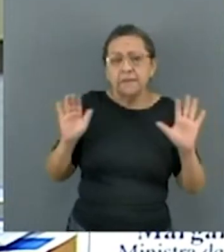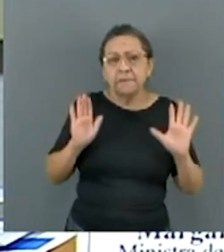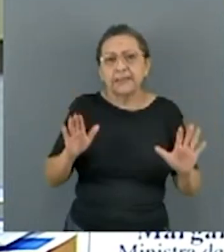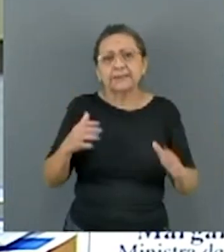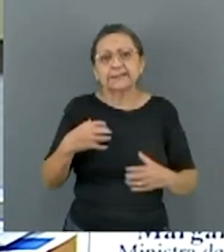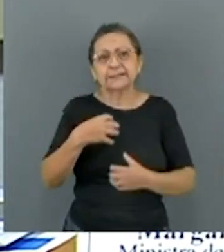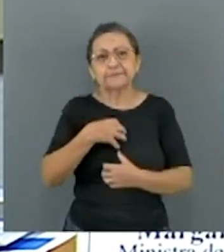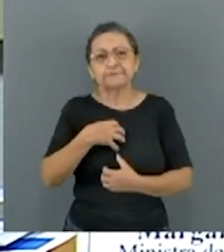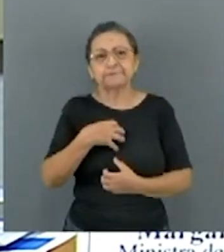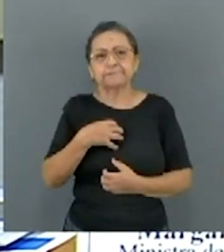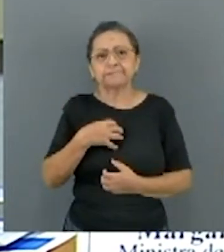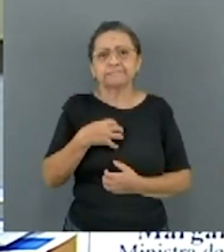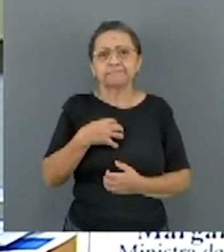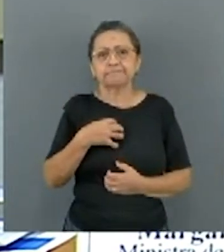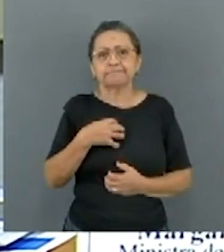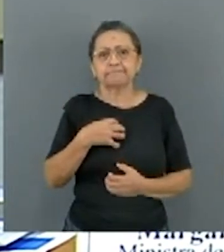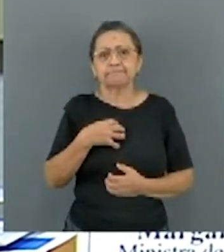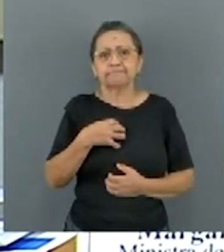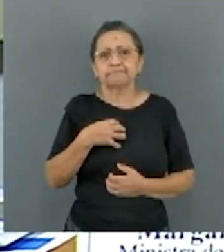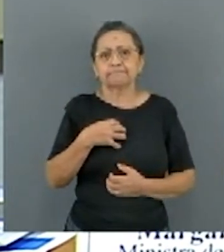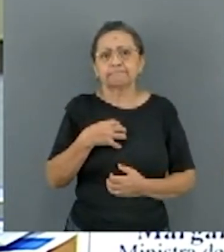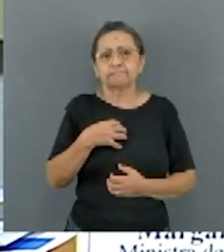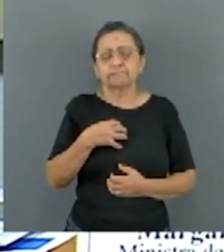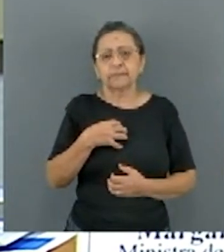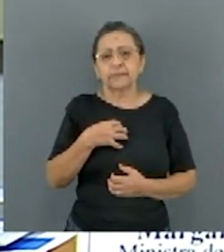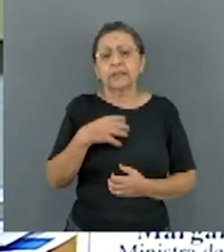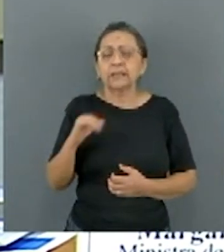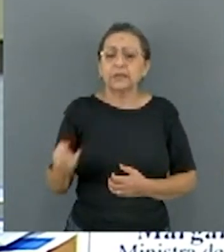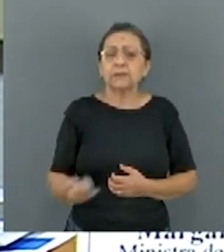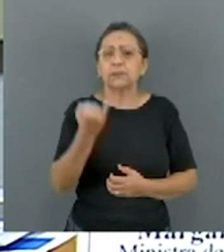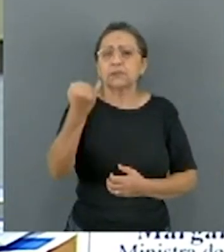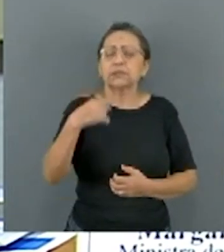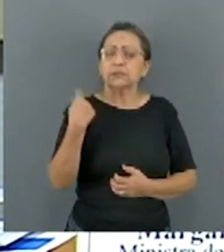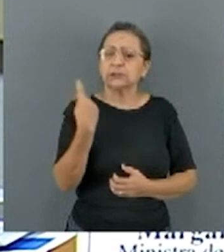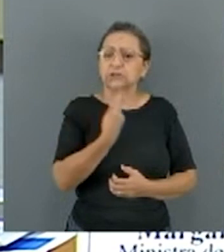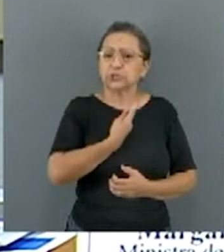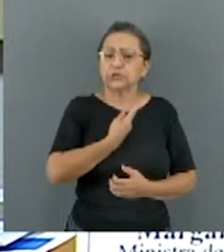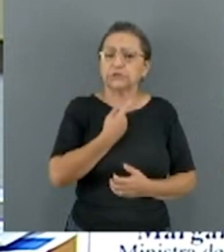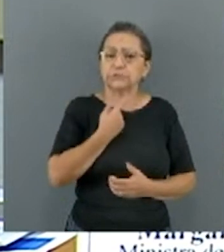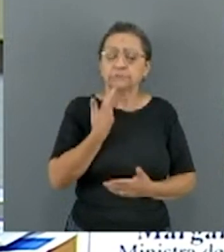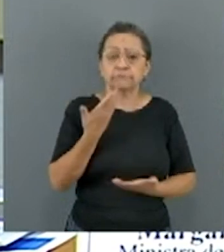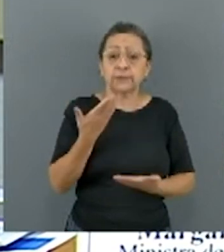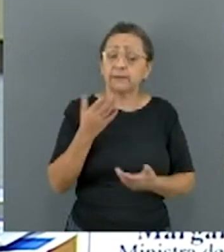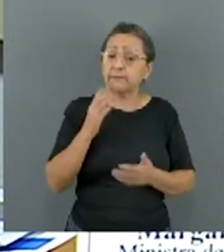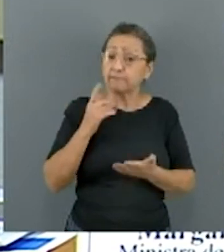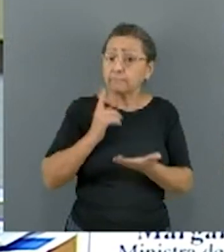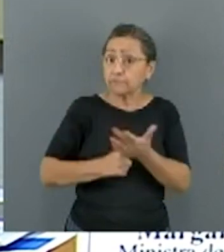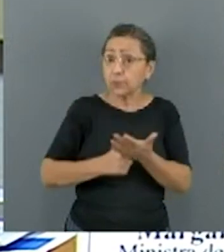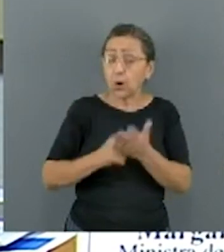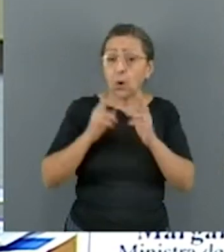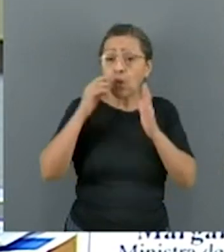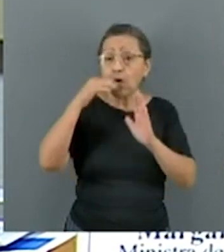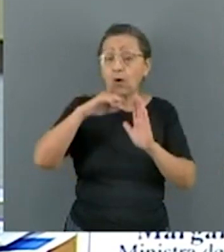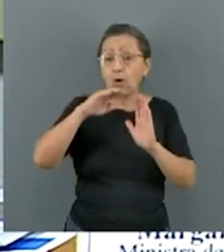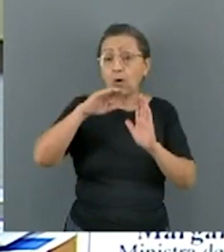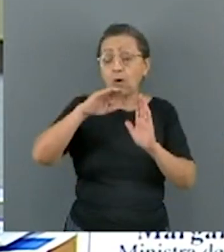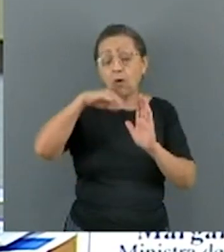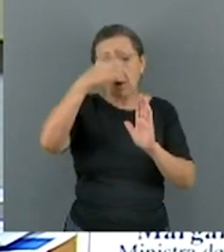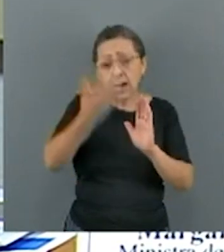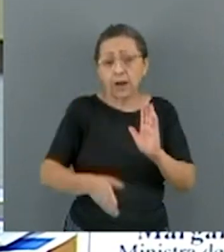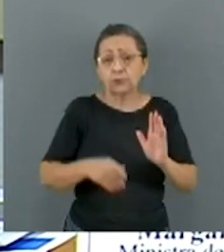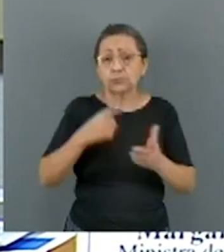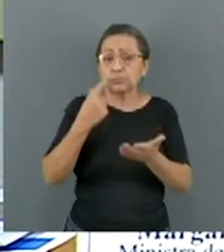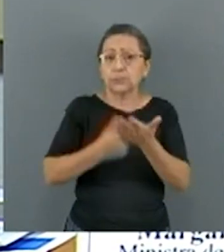que é importante a gente cumprir o que a gente está aqui para cumprir, porque, para nós, é importante